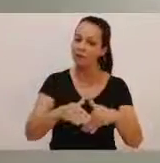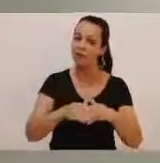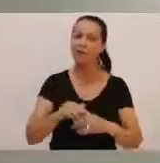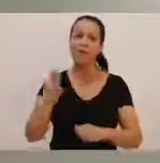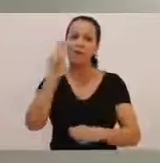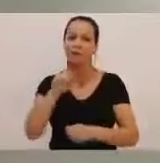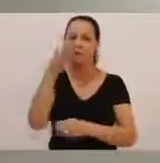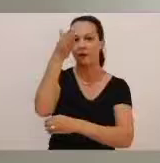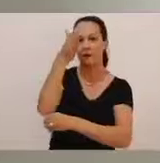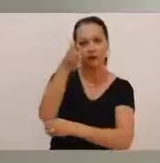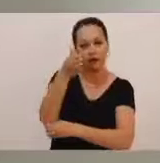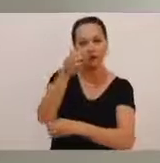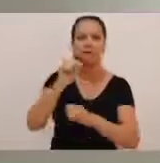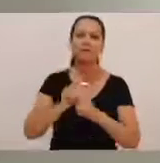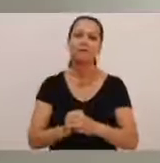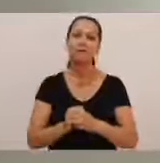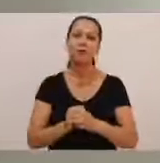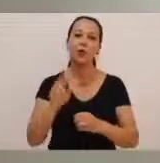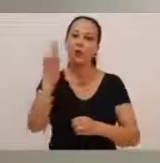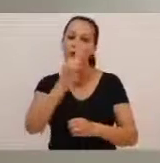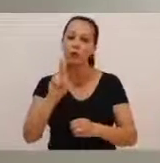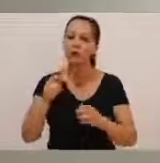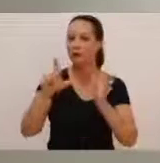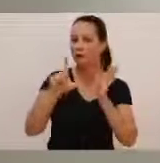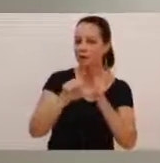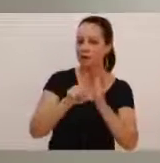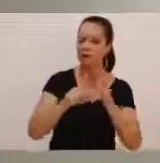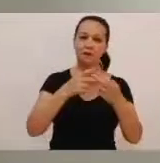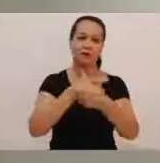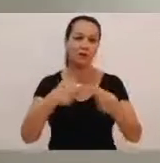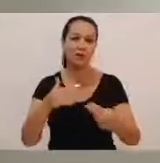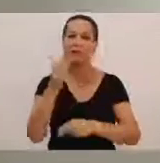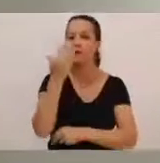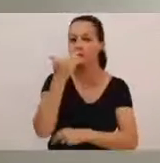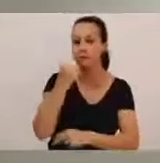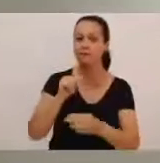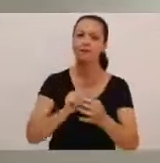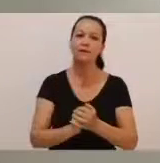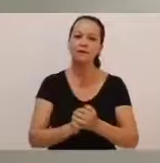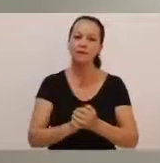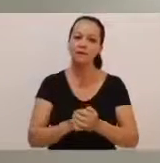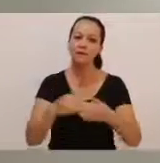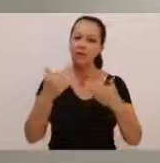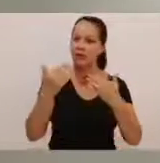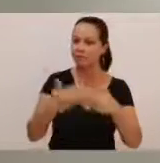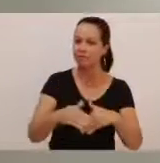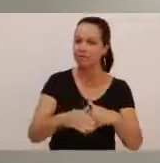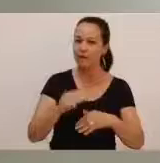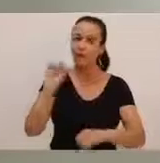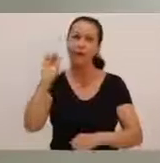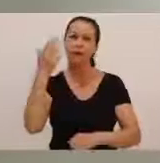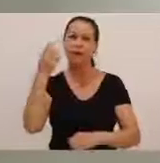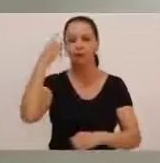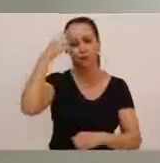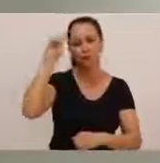que vão usar aqui da nossa hotelaria, do nosso comércio, da nossa gastronomia. As provas vão acontecer nos